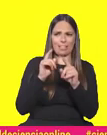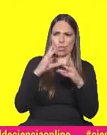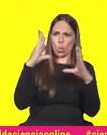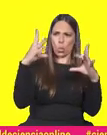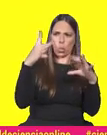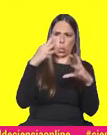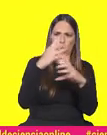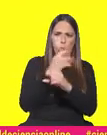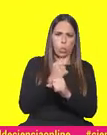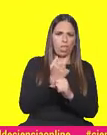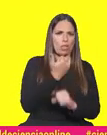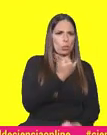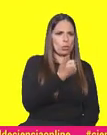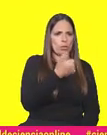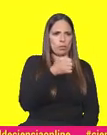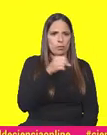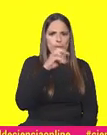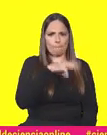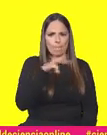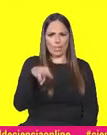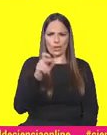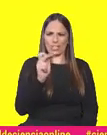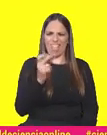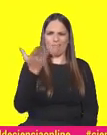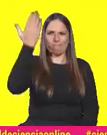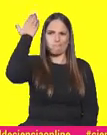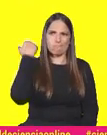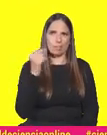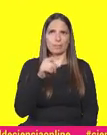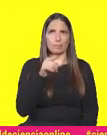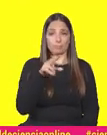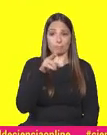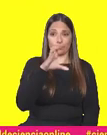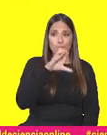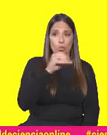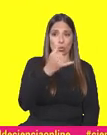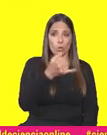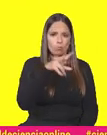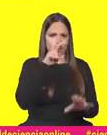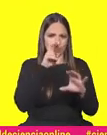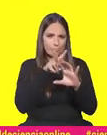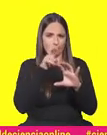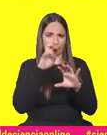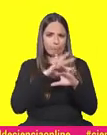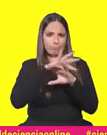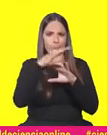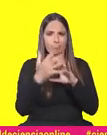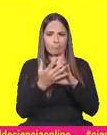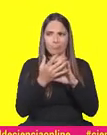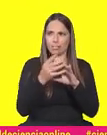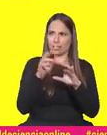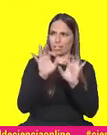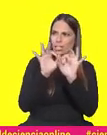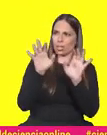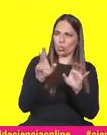250 milhões de anos. Por isso, quando eu agora respiro este dióxido de carbono, nós vou respirar parte da atmosfera de